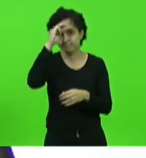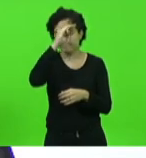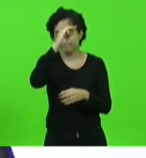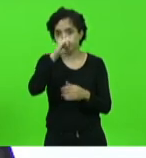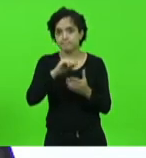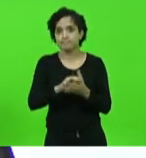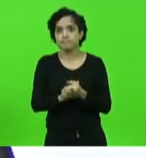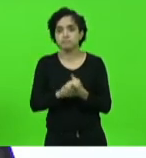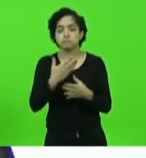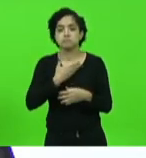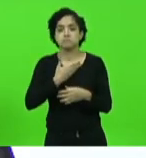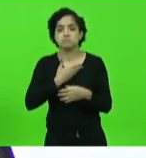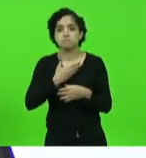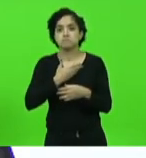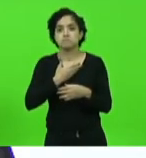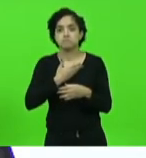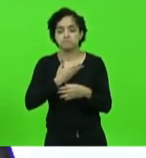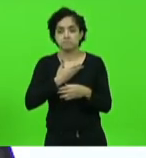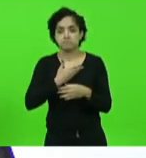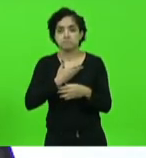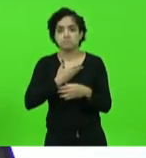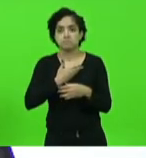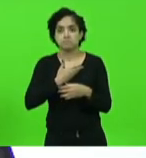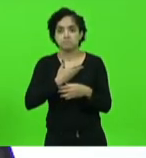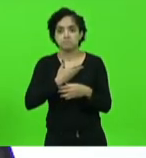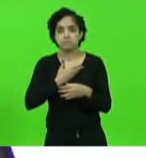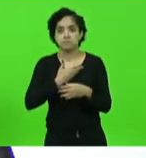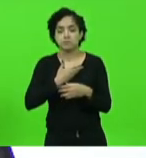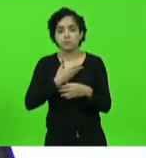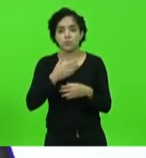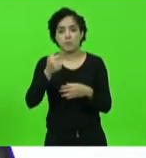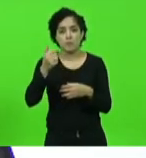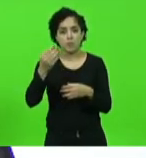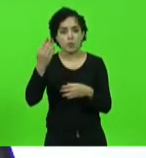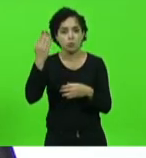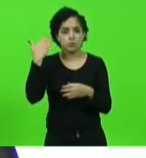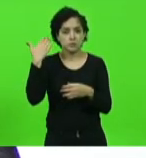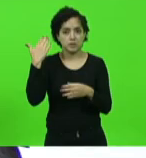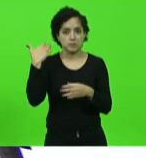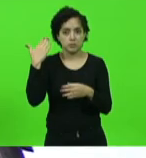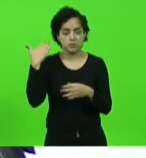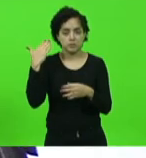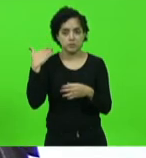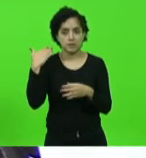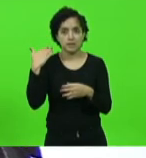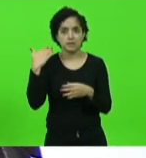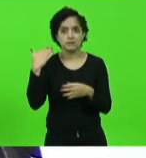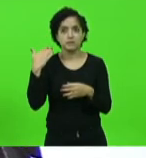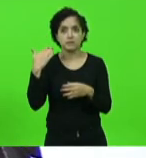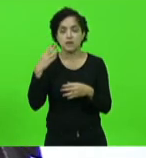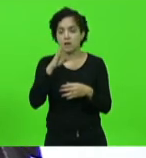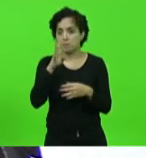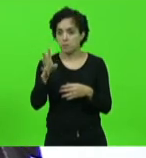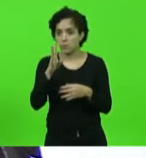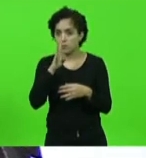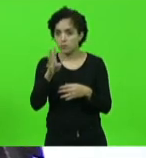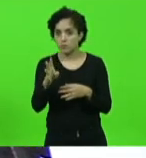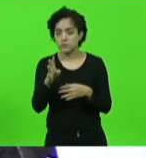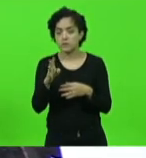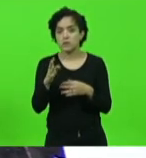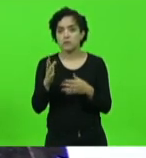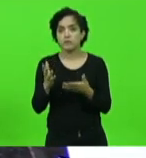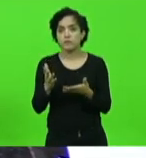tão amigo daqueles que até um pouco tempo atrás o apontavam o dedo aqui na Assembleia Legislativa